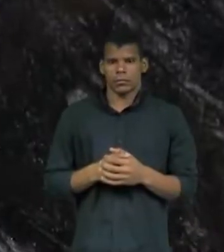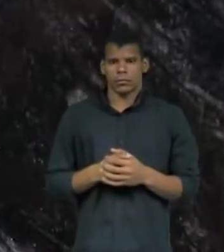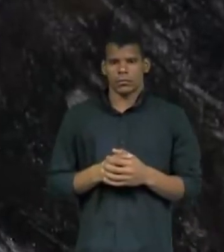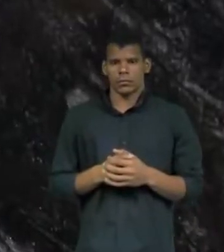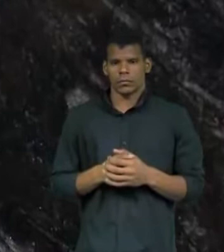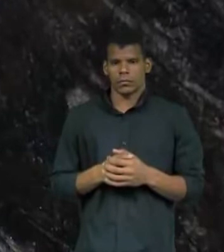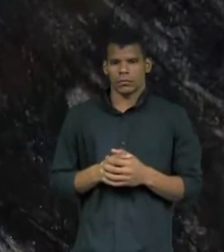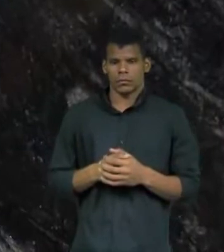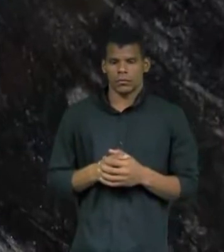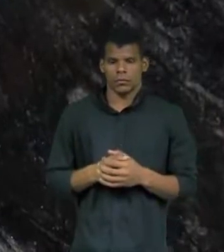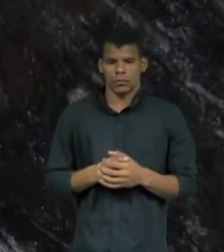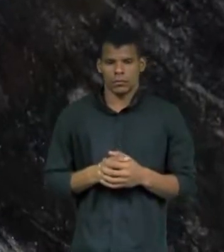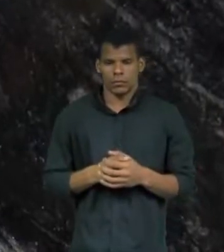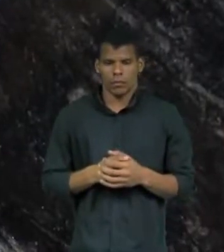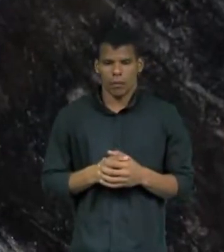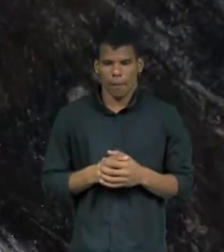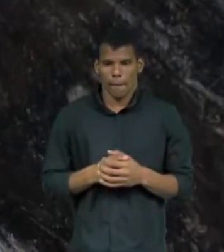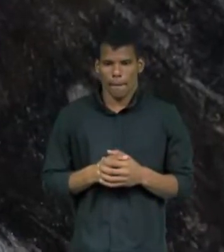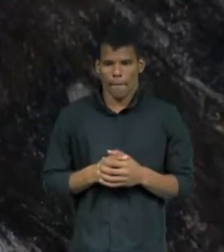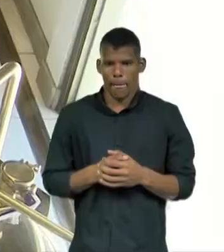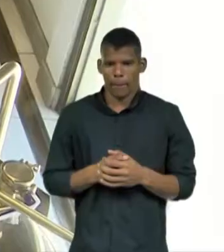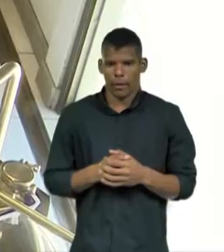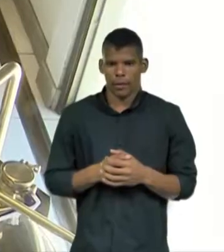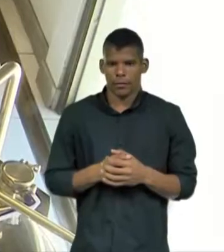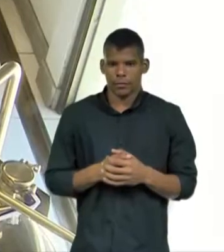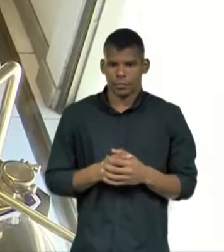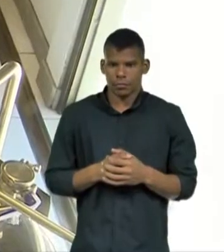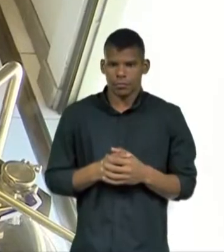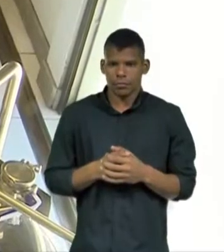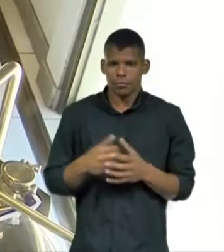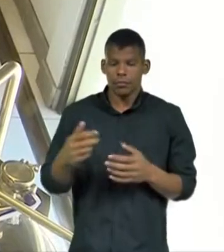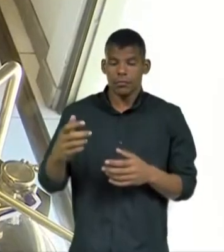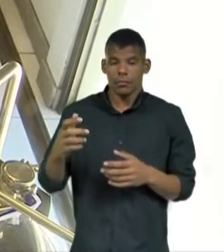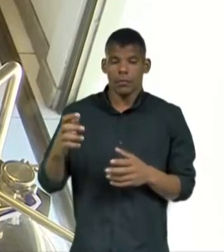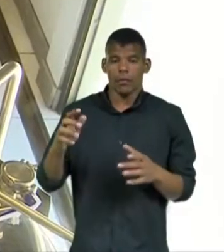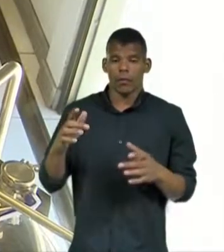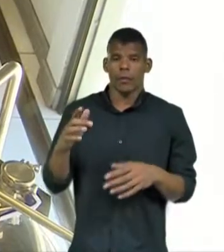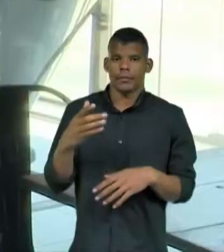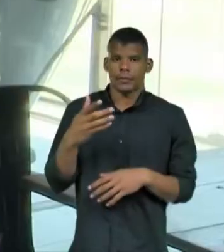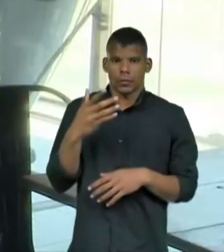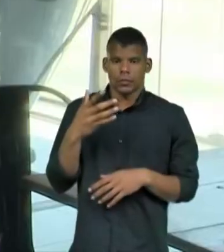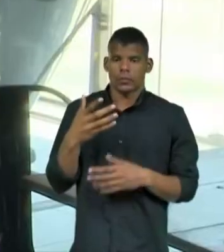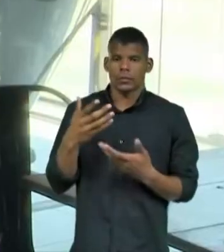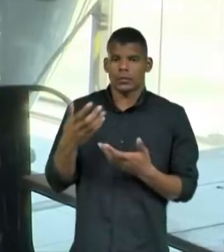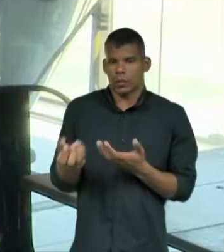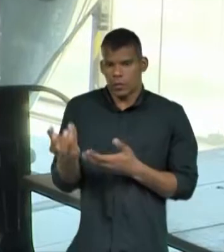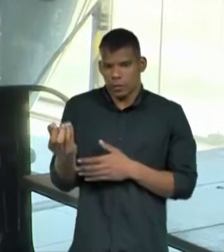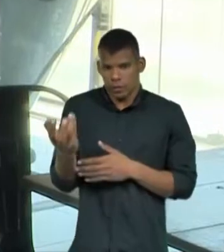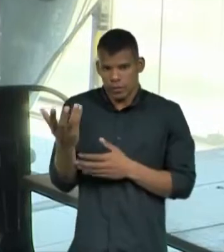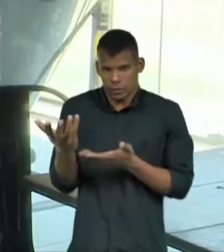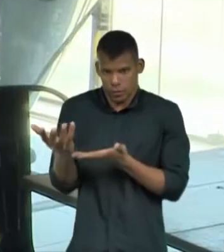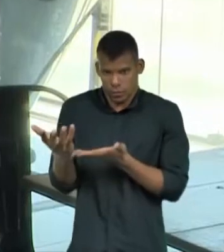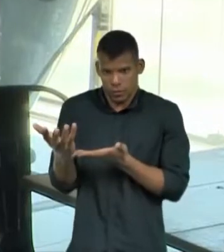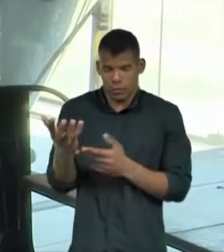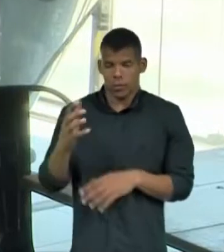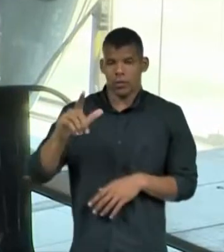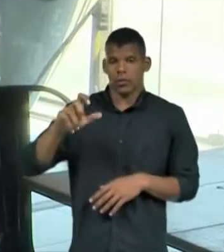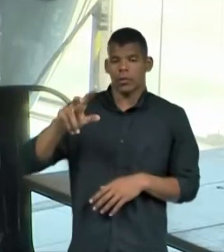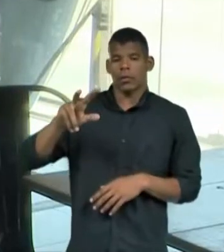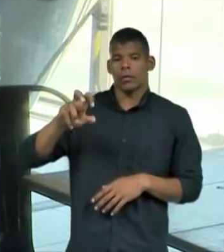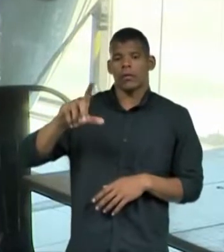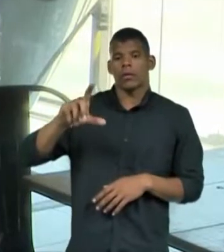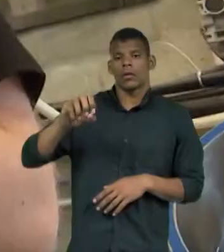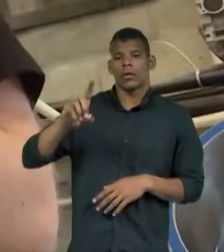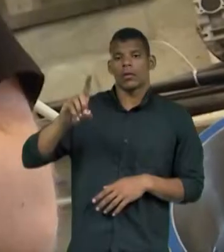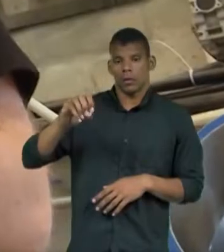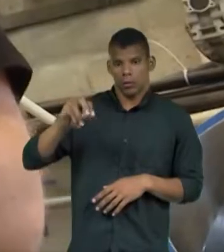que dá o sabor característico da cerveja. Em seguida, é transferido para esses tanques, que recebem a levedura e saem prontas para